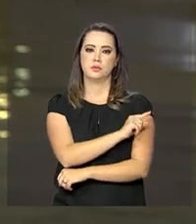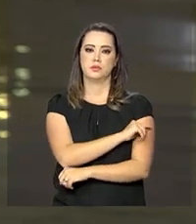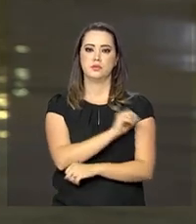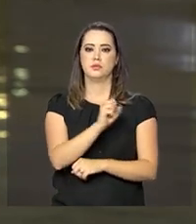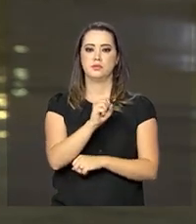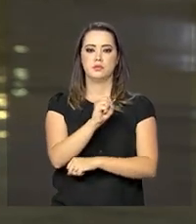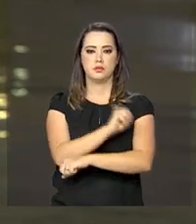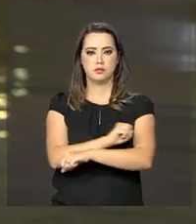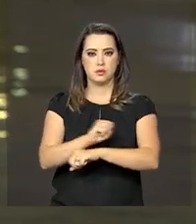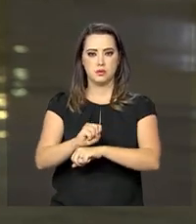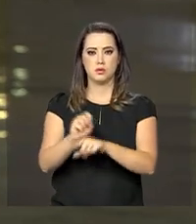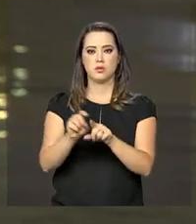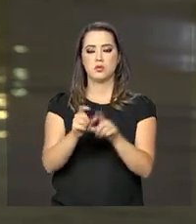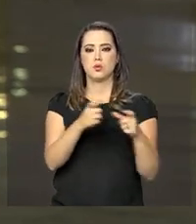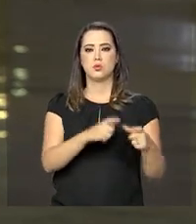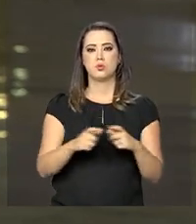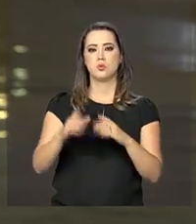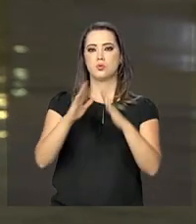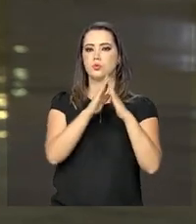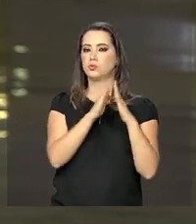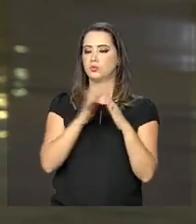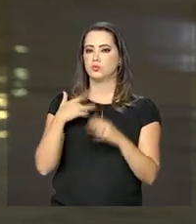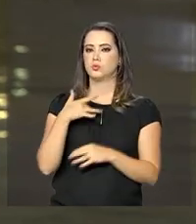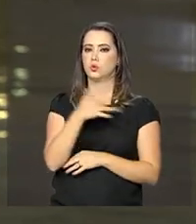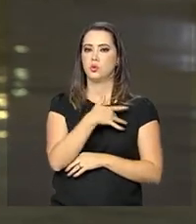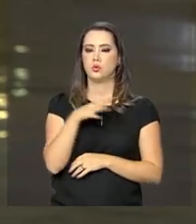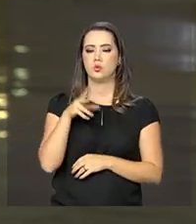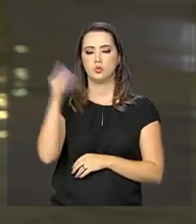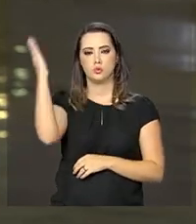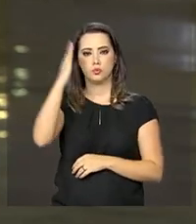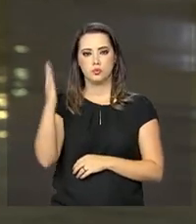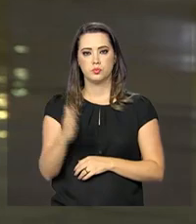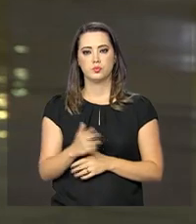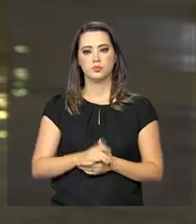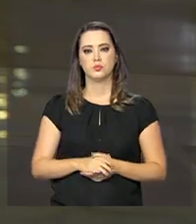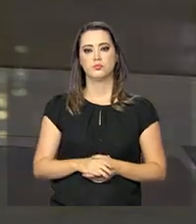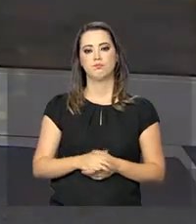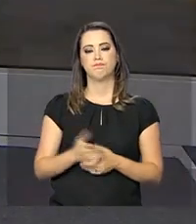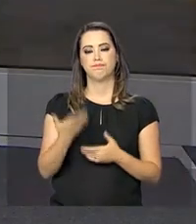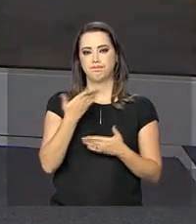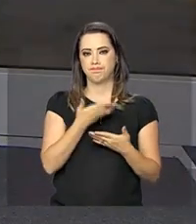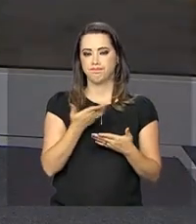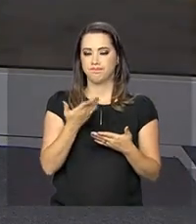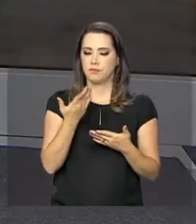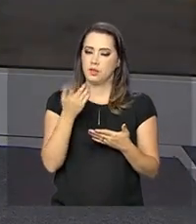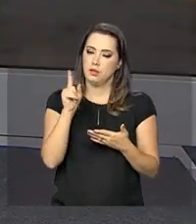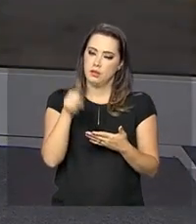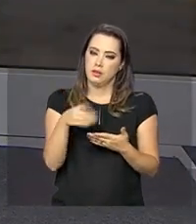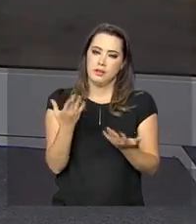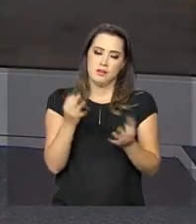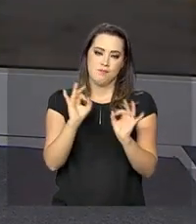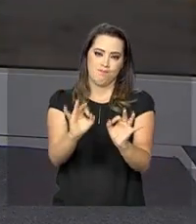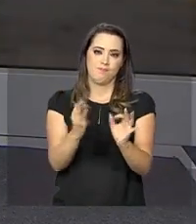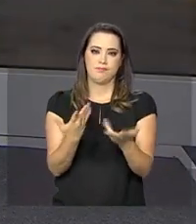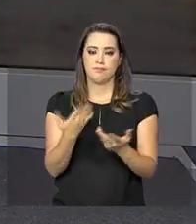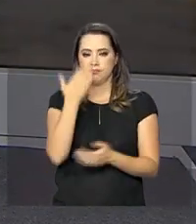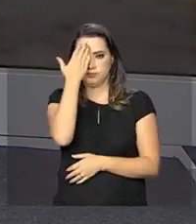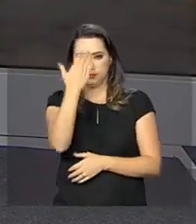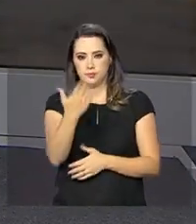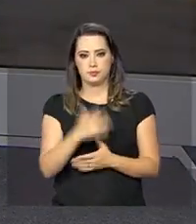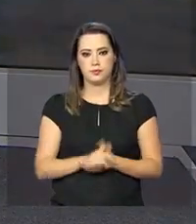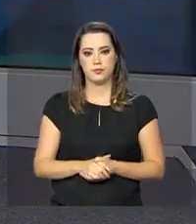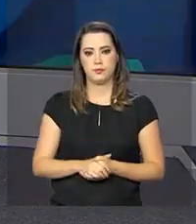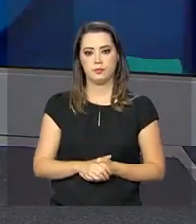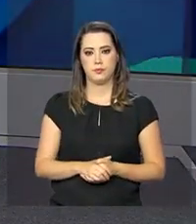sarampo nas unidades básicas de saúde de todo o país. Roberto, eu volto com você. É isso mesmo. Obrigado pelas informações, Dani.